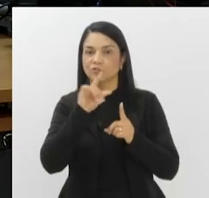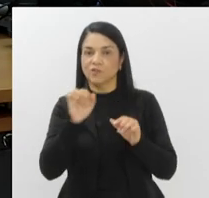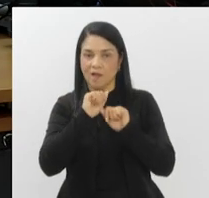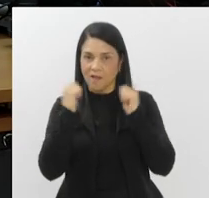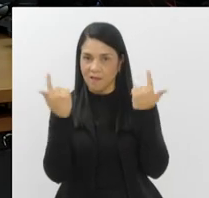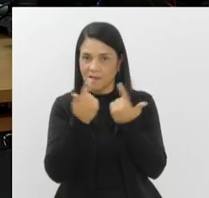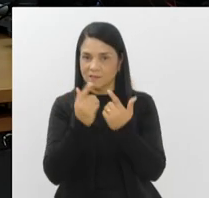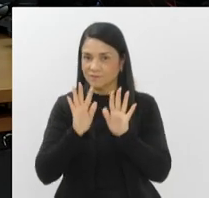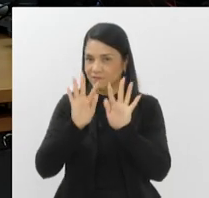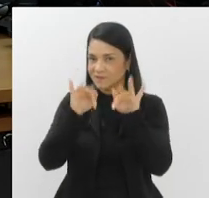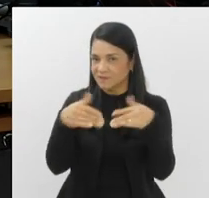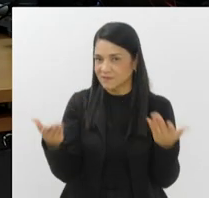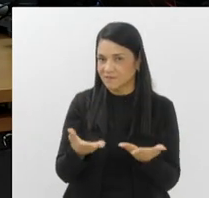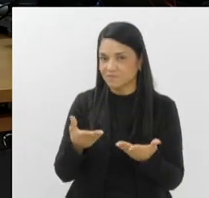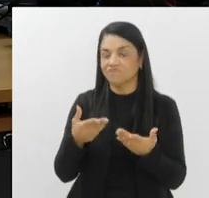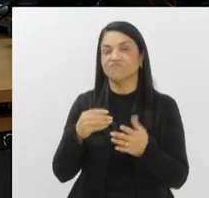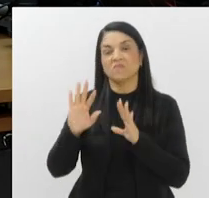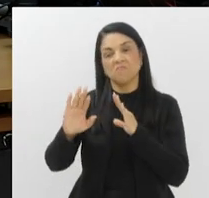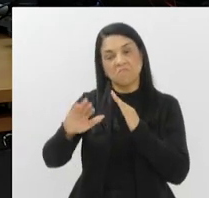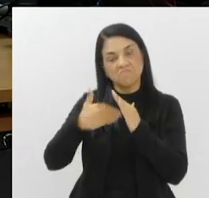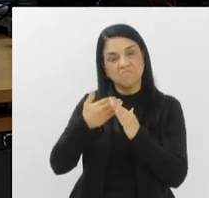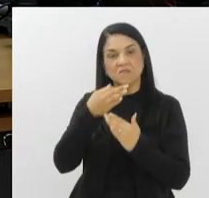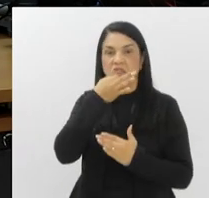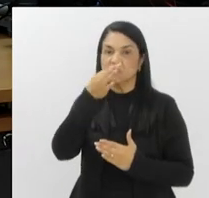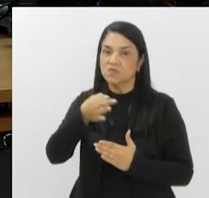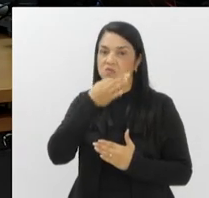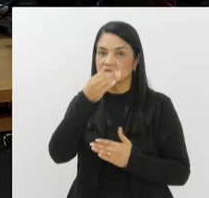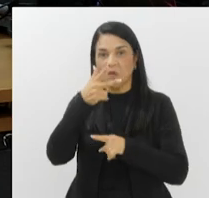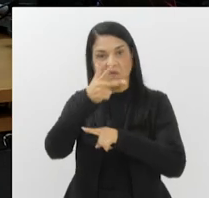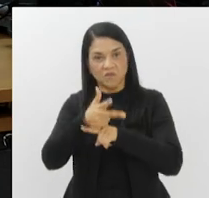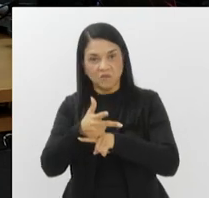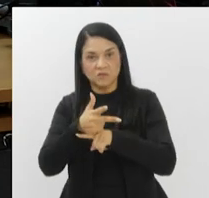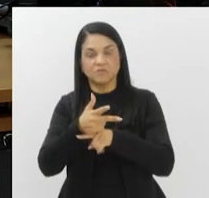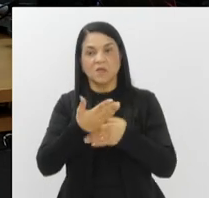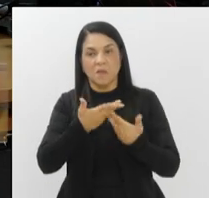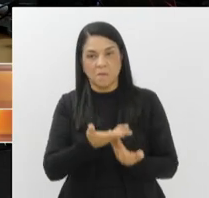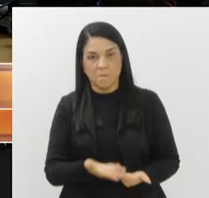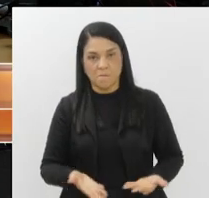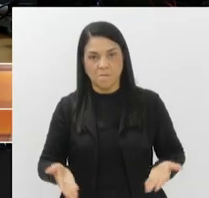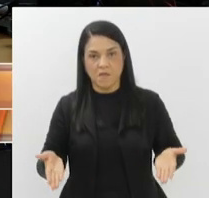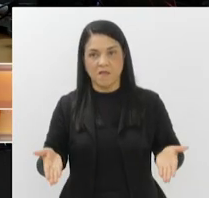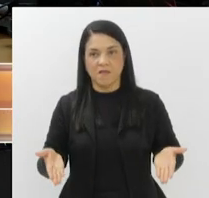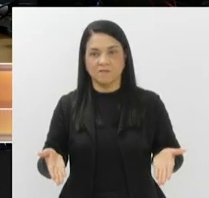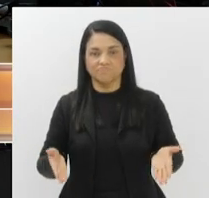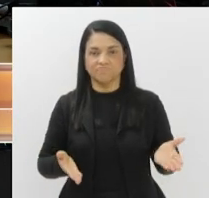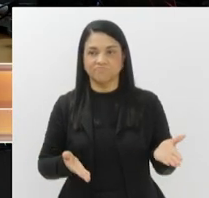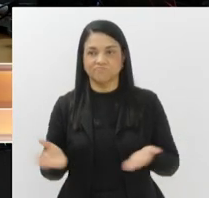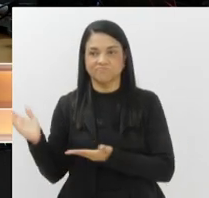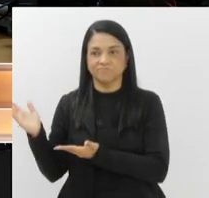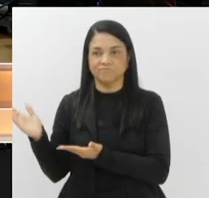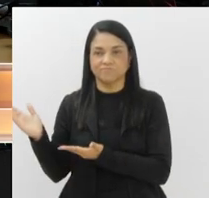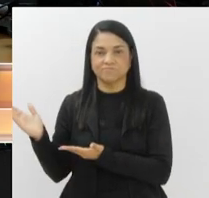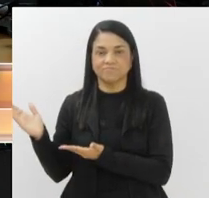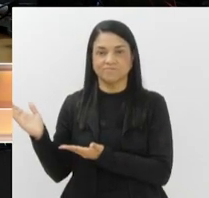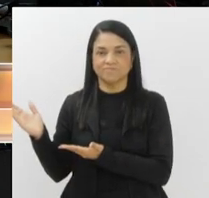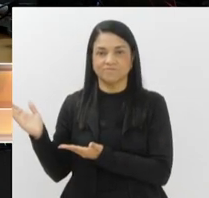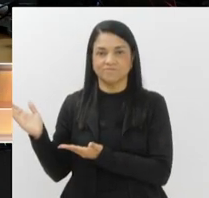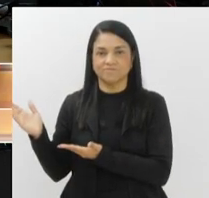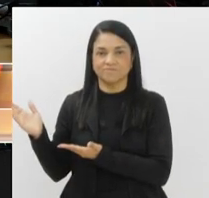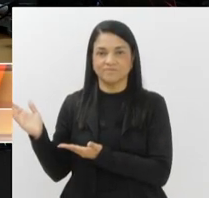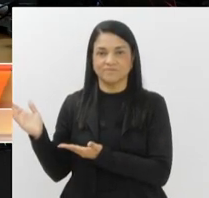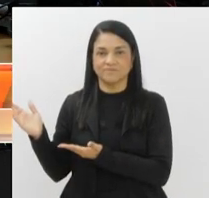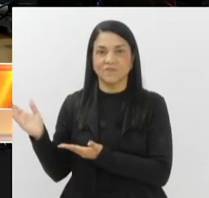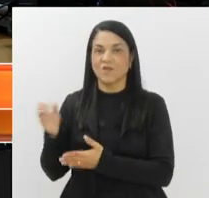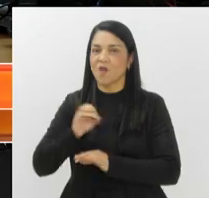quiser enviar sugestões ou vídeos aí da sua cidade, é só acessar nosso e-mail, tvalerja, arroba, alerj.rj.gov.br.